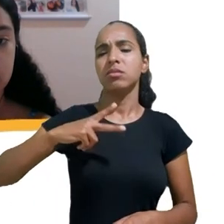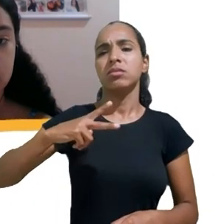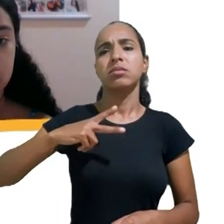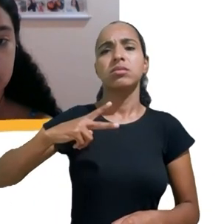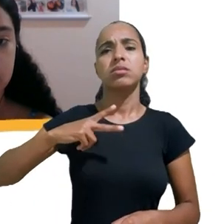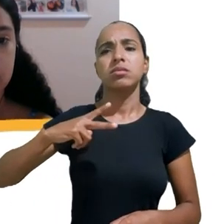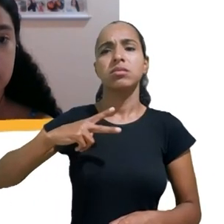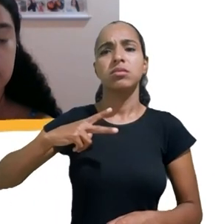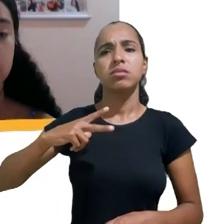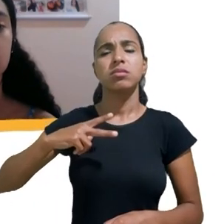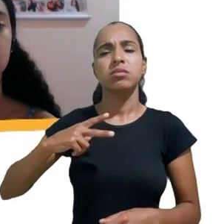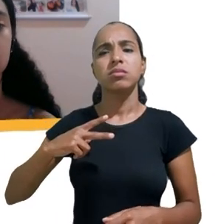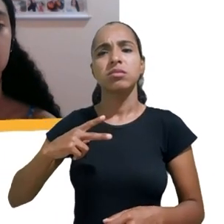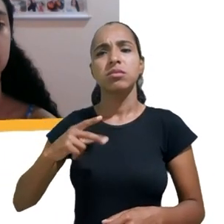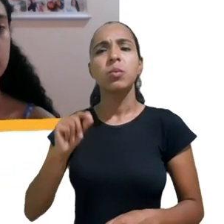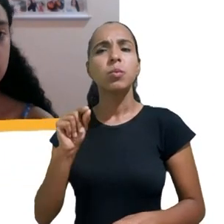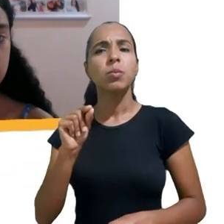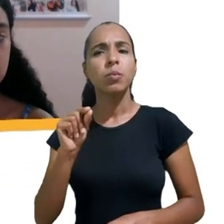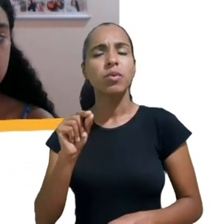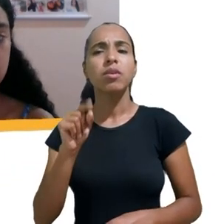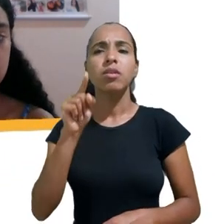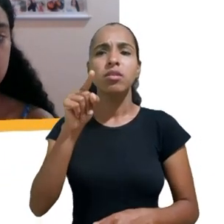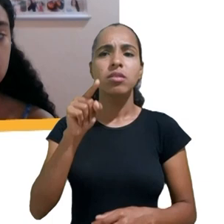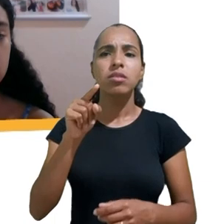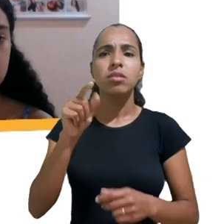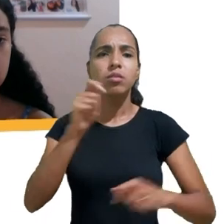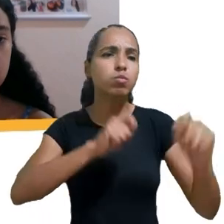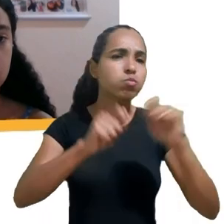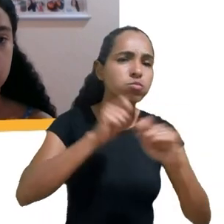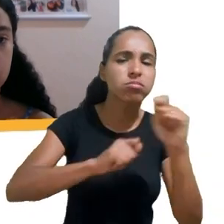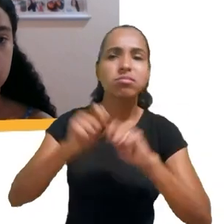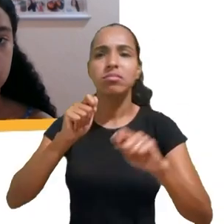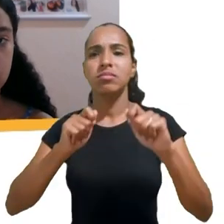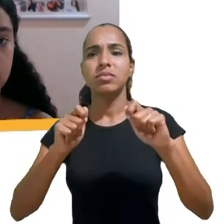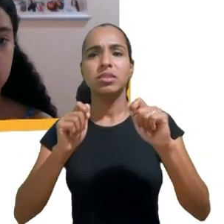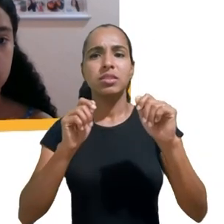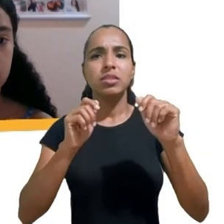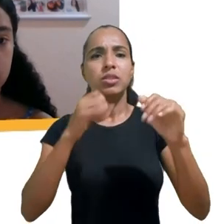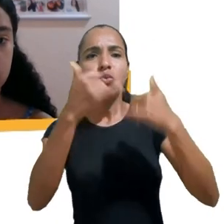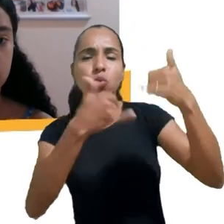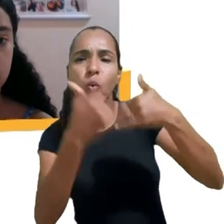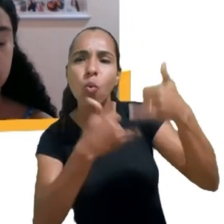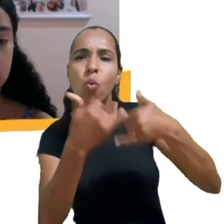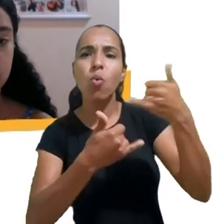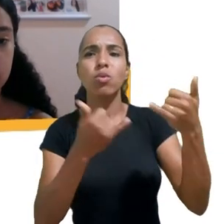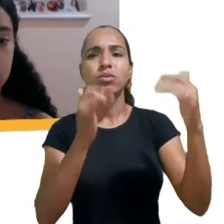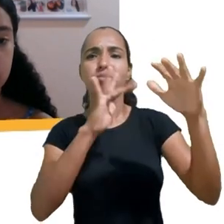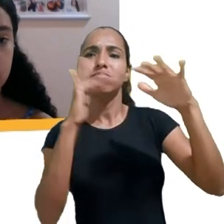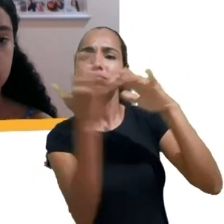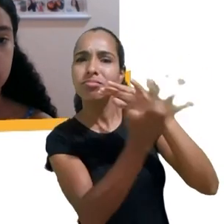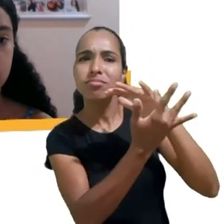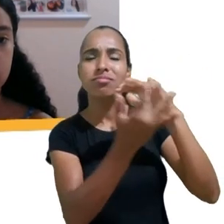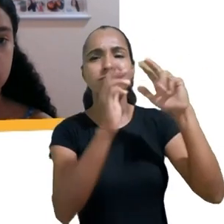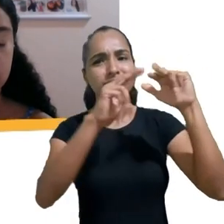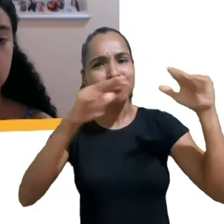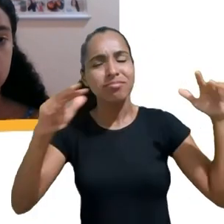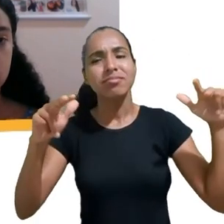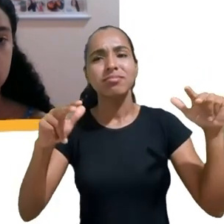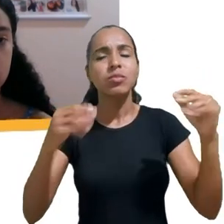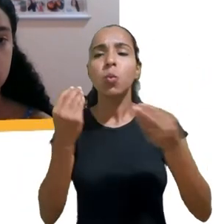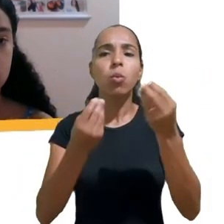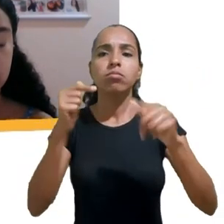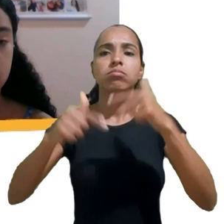modelos de negócios, das plataformas, dos games, de todos esses serviços que funcionam nessa camada da internet e que estão